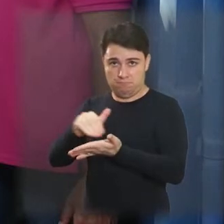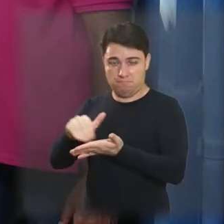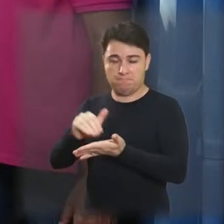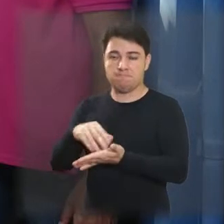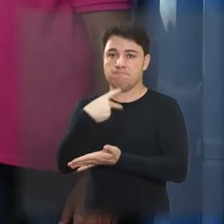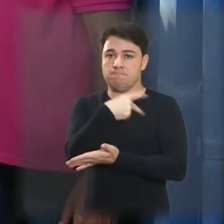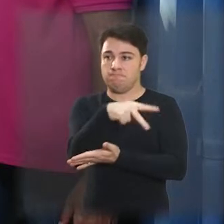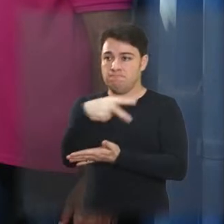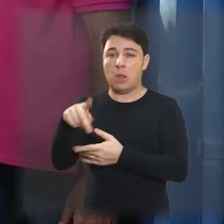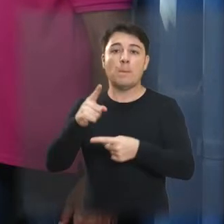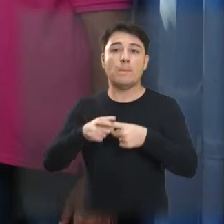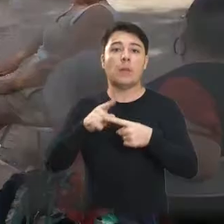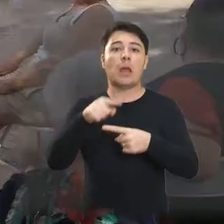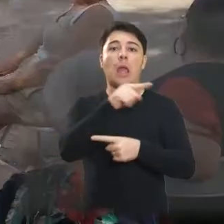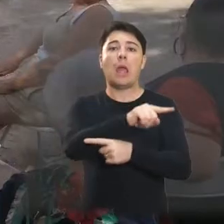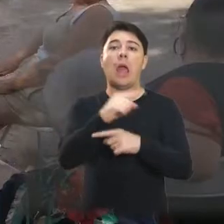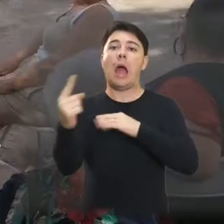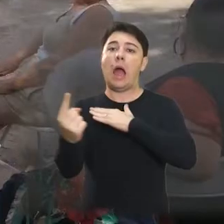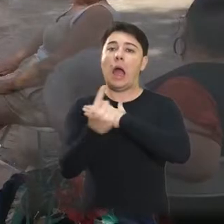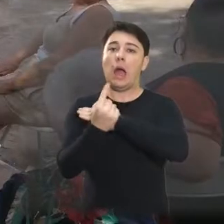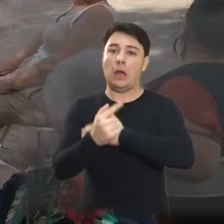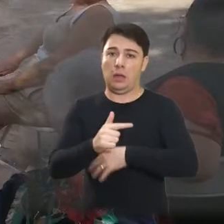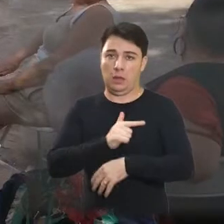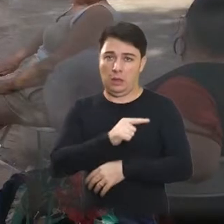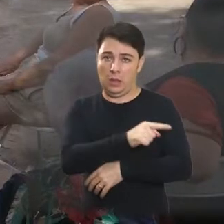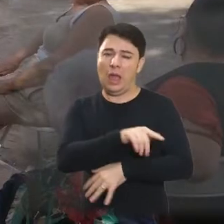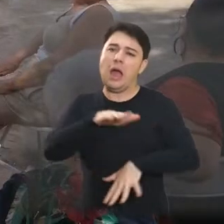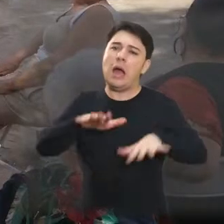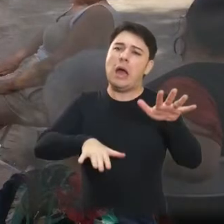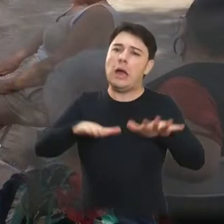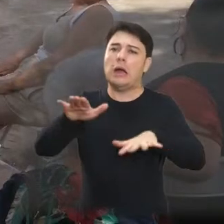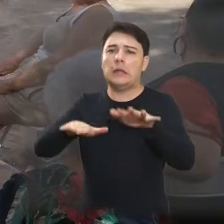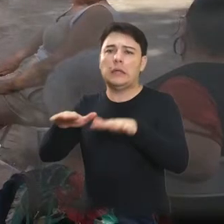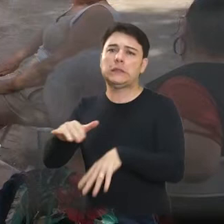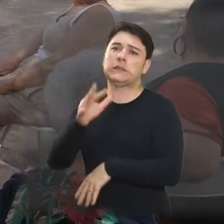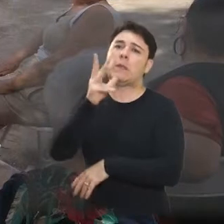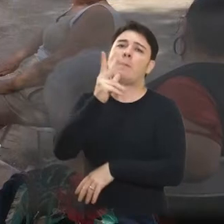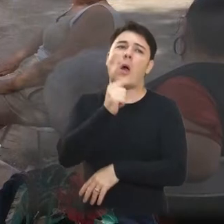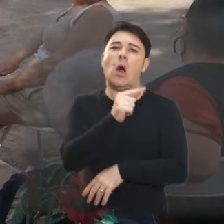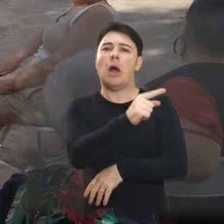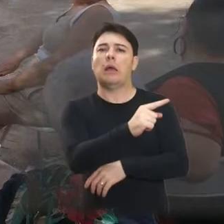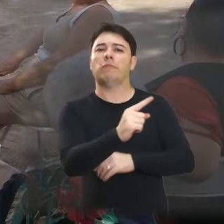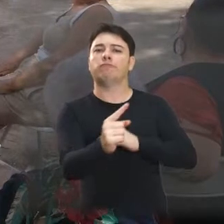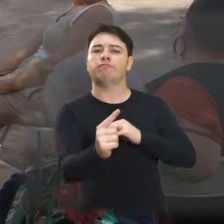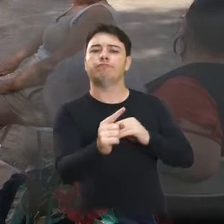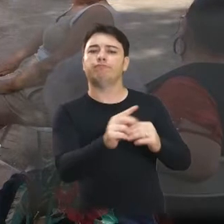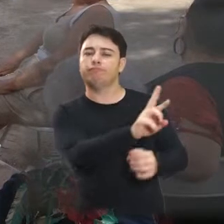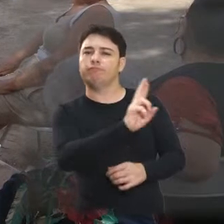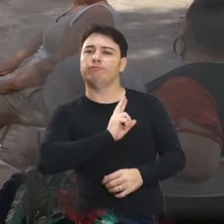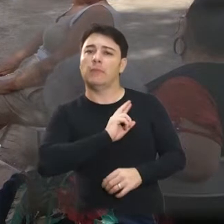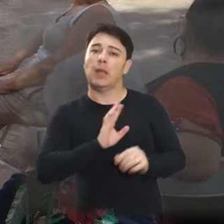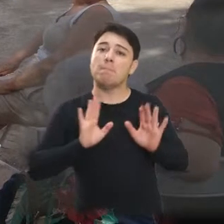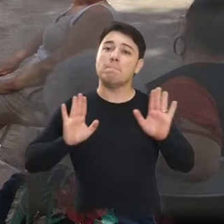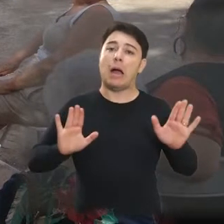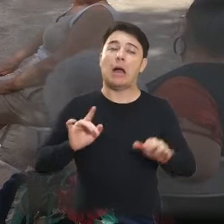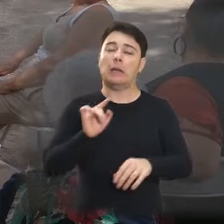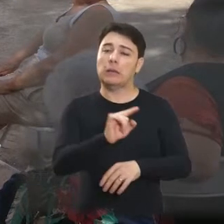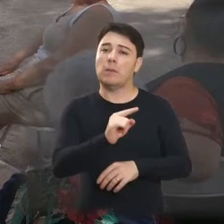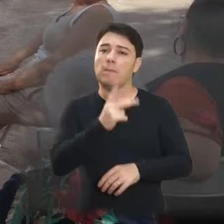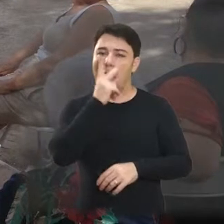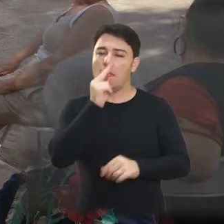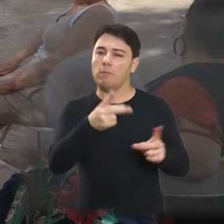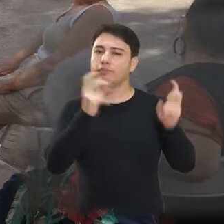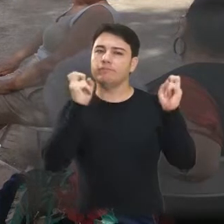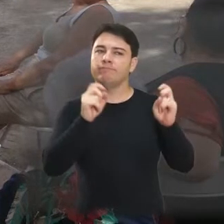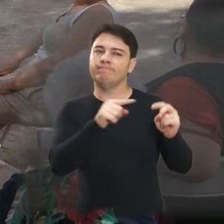atendendo. Demoram um pouco as demandas que a gente solicita, mas, medida do possível, gente vem